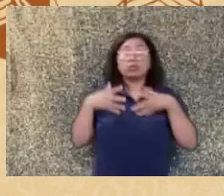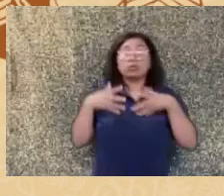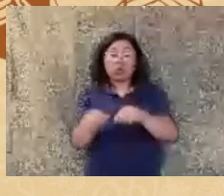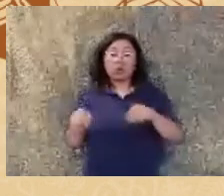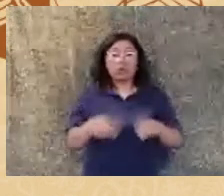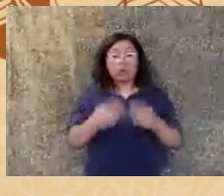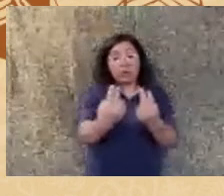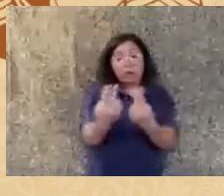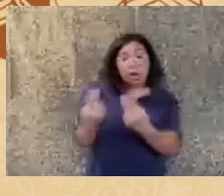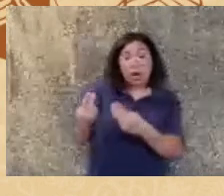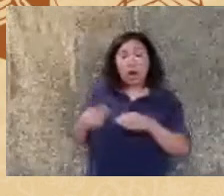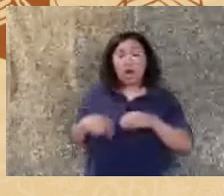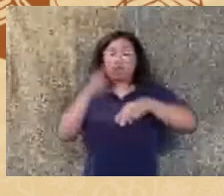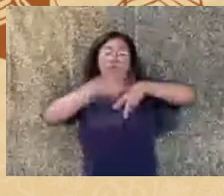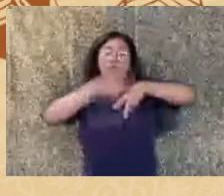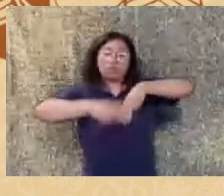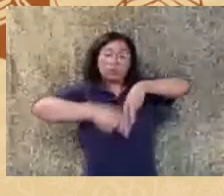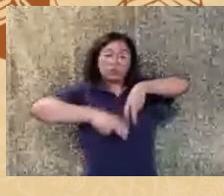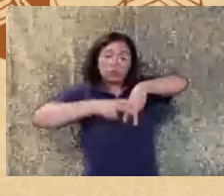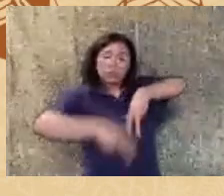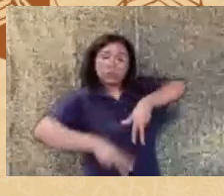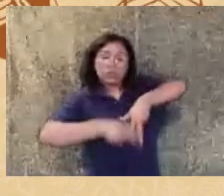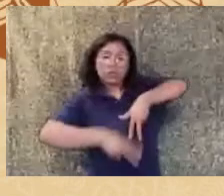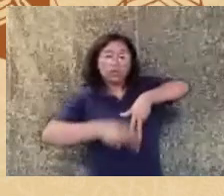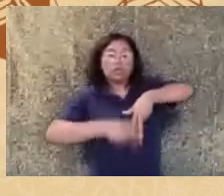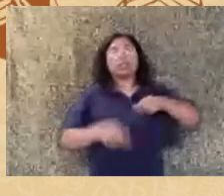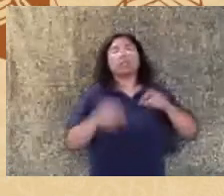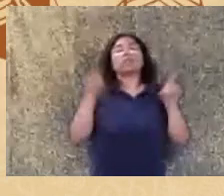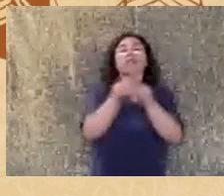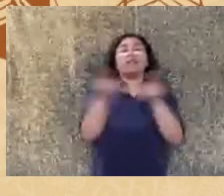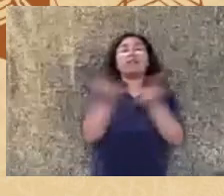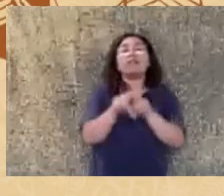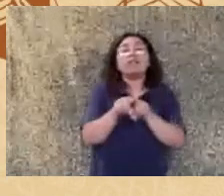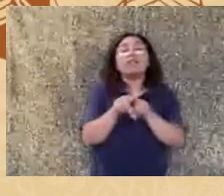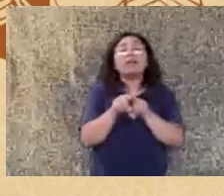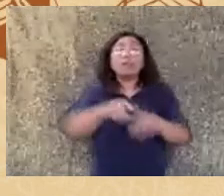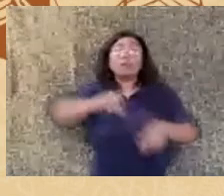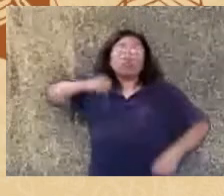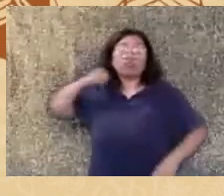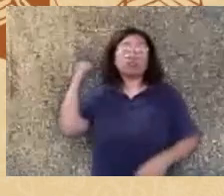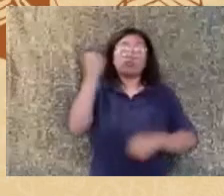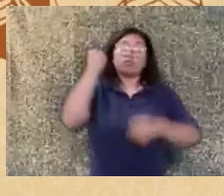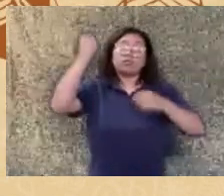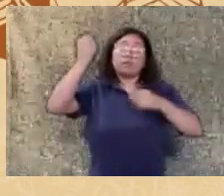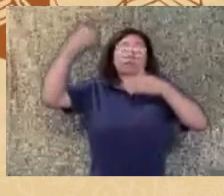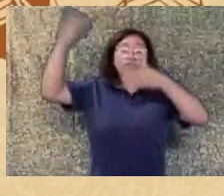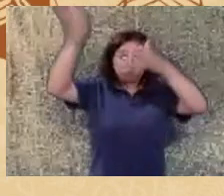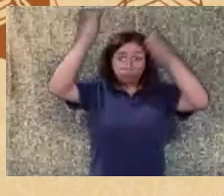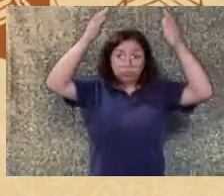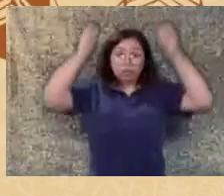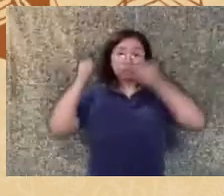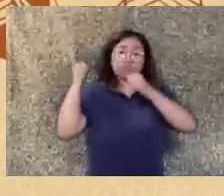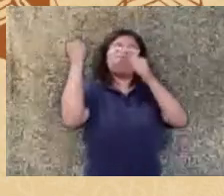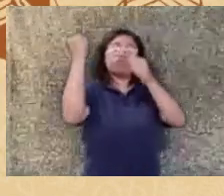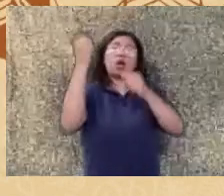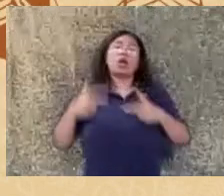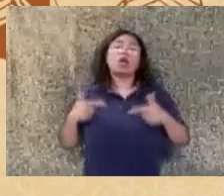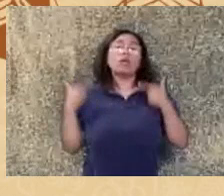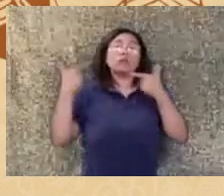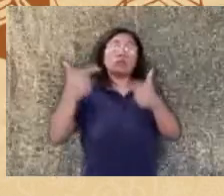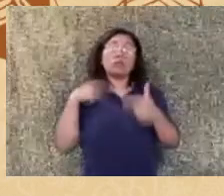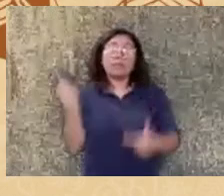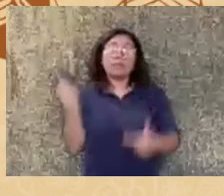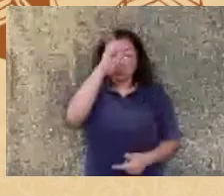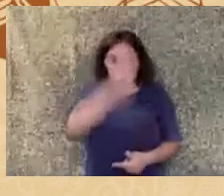forma de melhorar esse cenário é ativismo puro então nós realmente precisamos Black